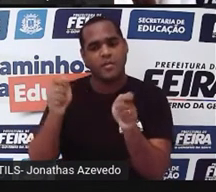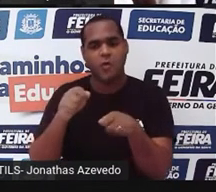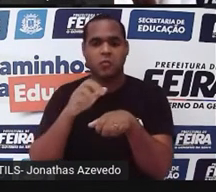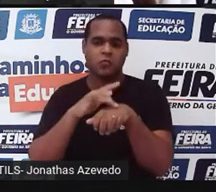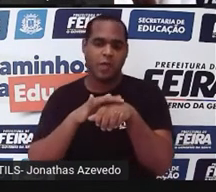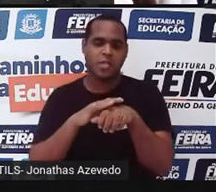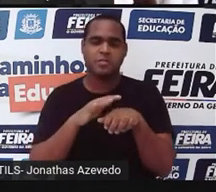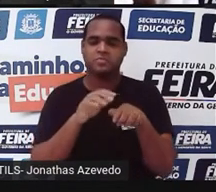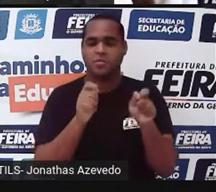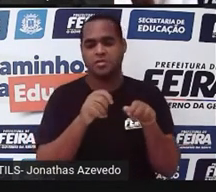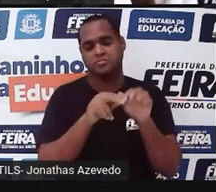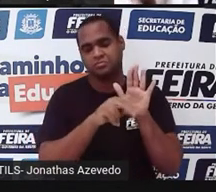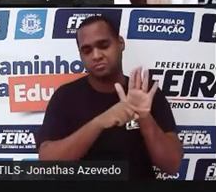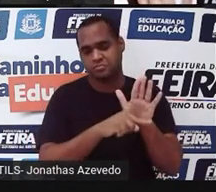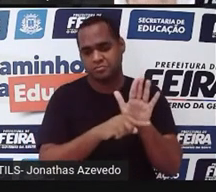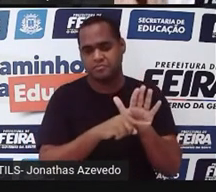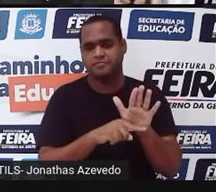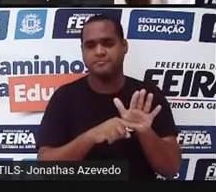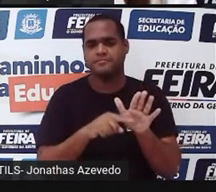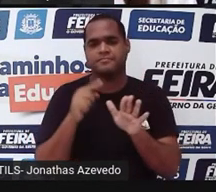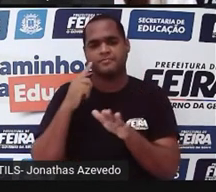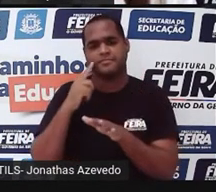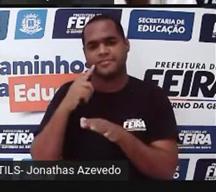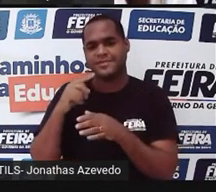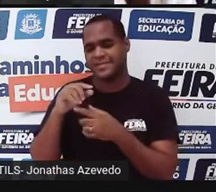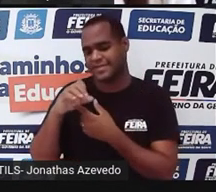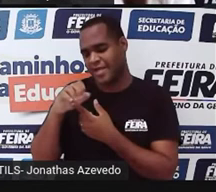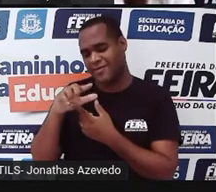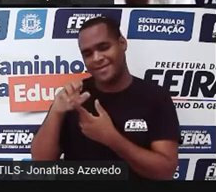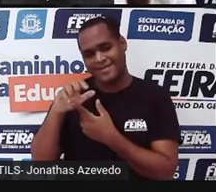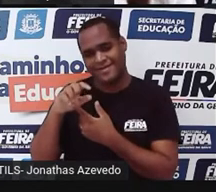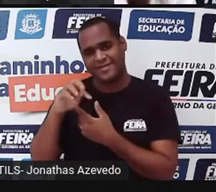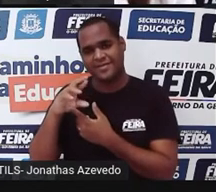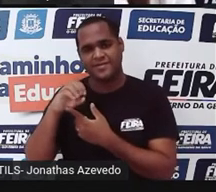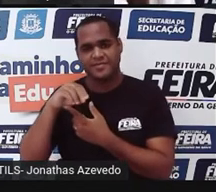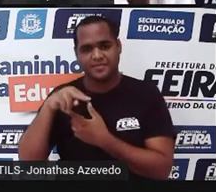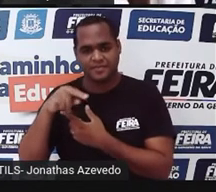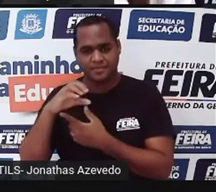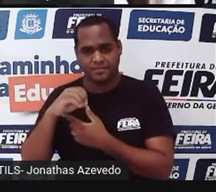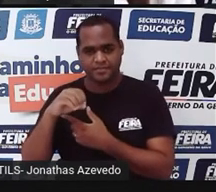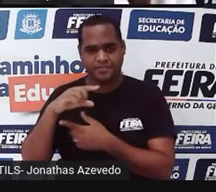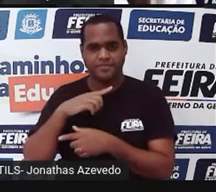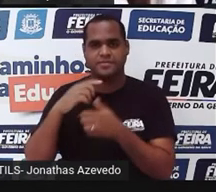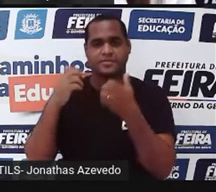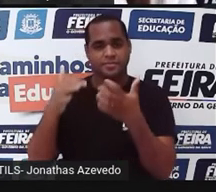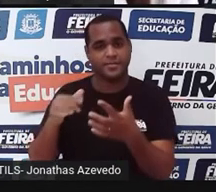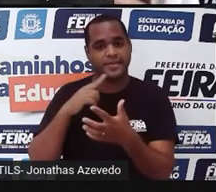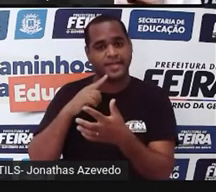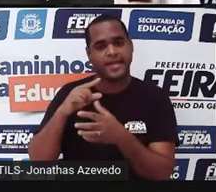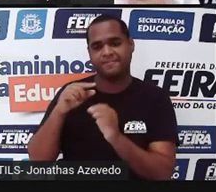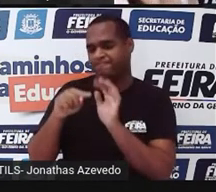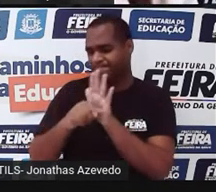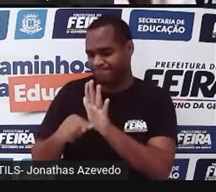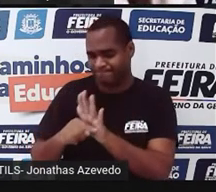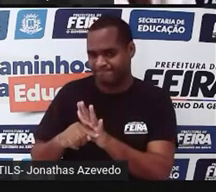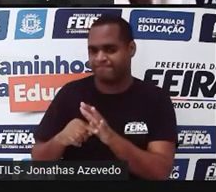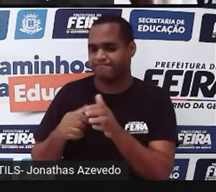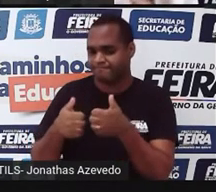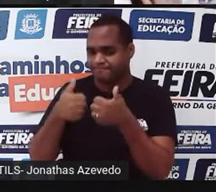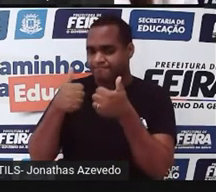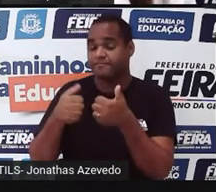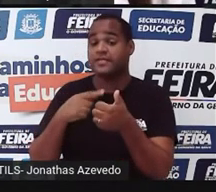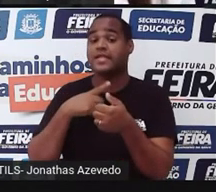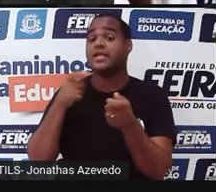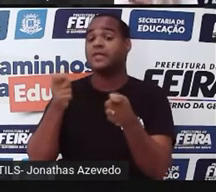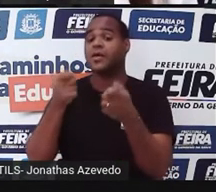determinada doença. Então, tratamento com células-tronco, por exemplo, é considerado terapia gênica. Por quê? Essas células-tronco, elas têm